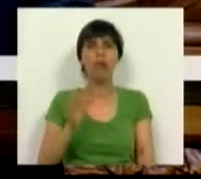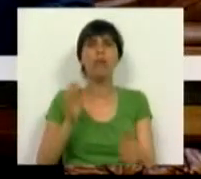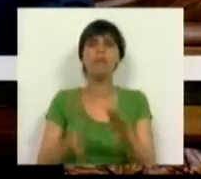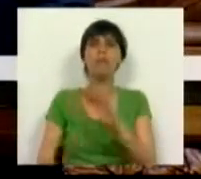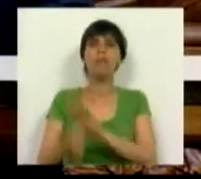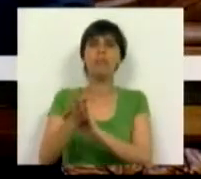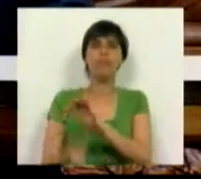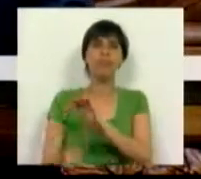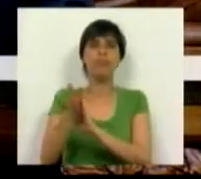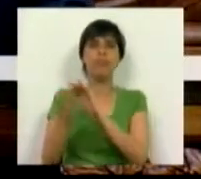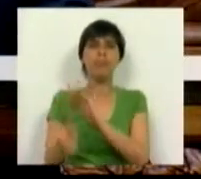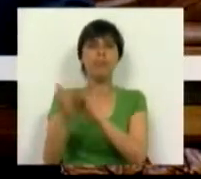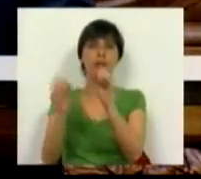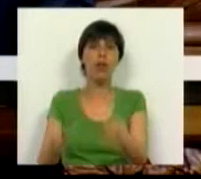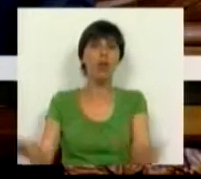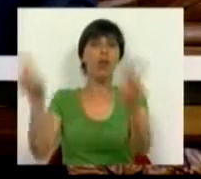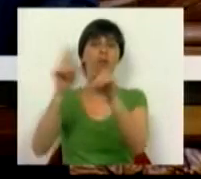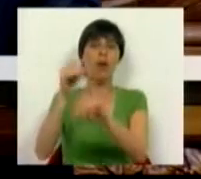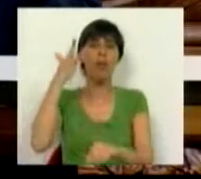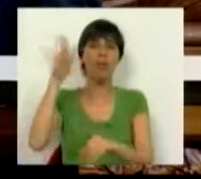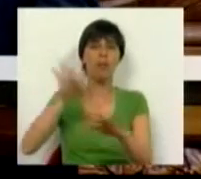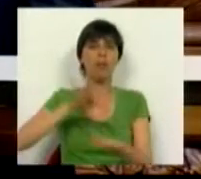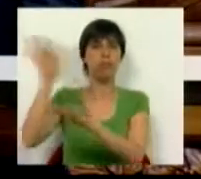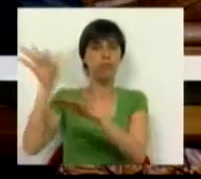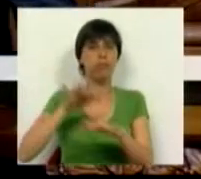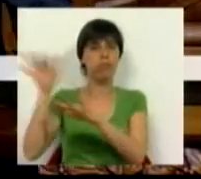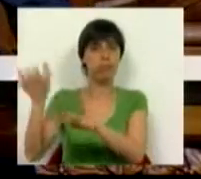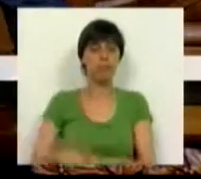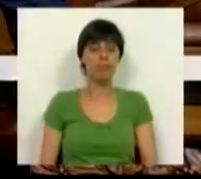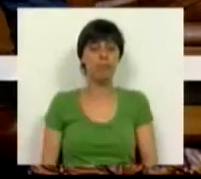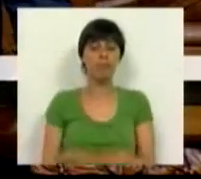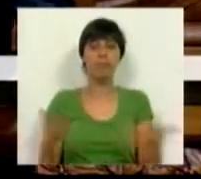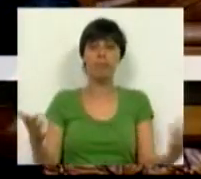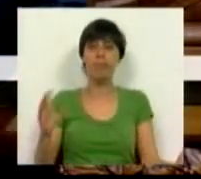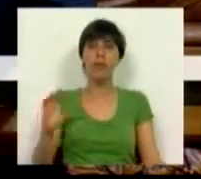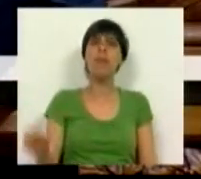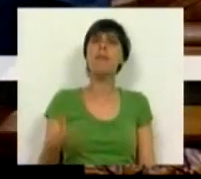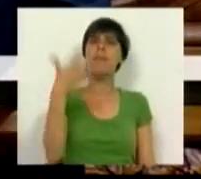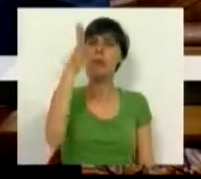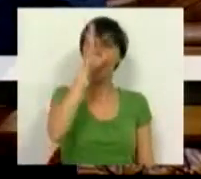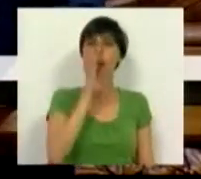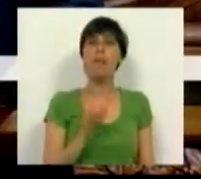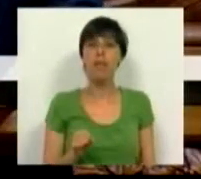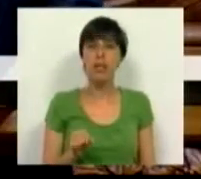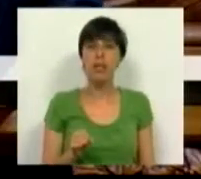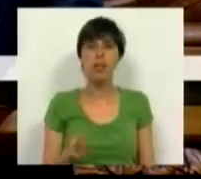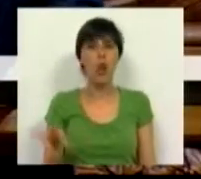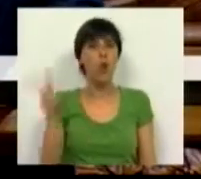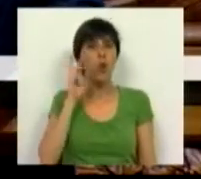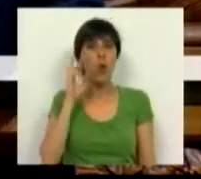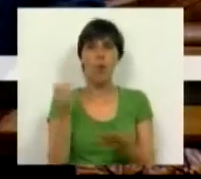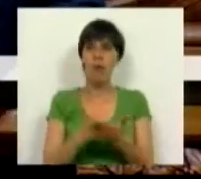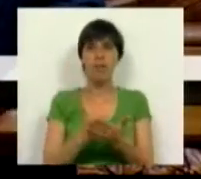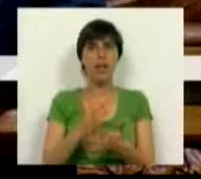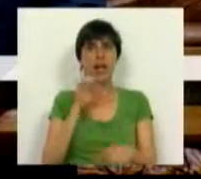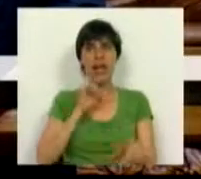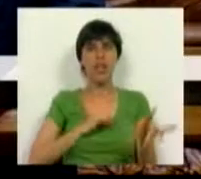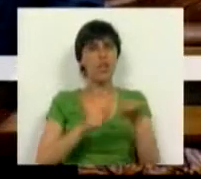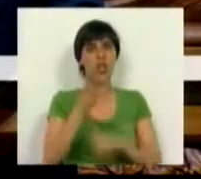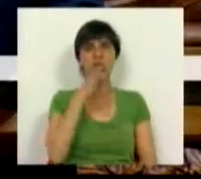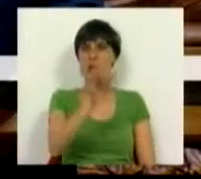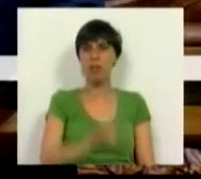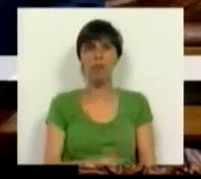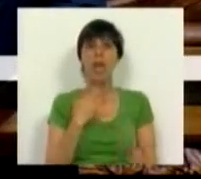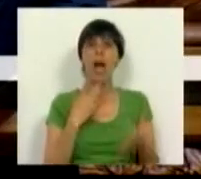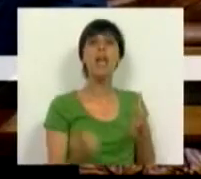os seus numa nova onda de imigração. O Primeiro-Ministro não ouve ninguém, Senhora Deputada, está